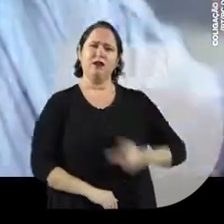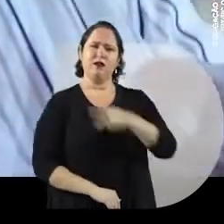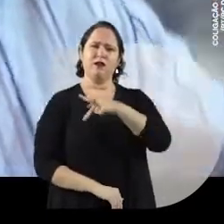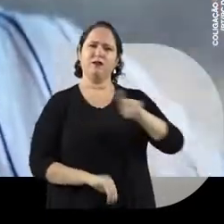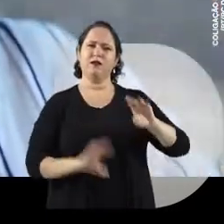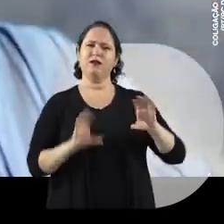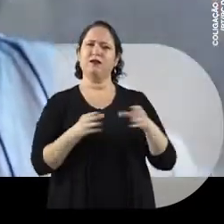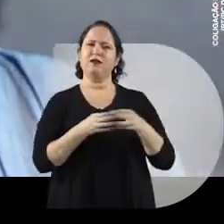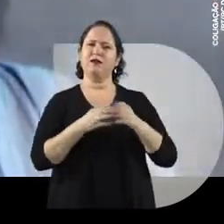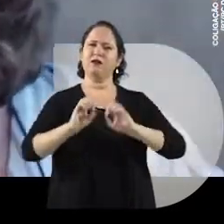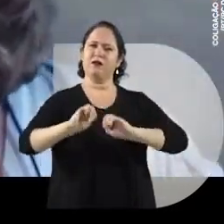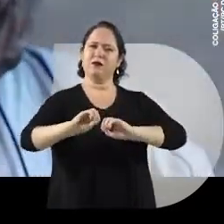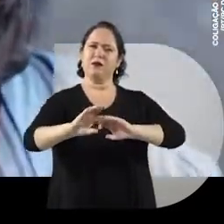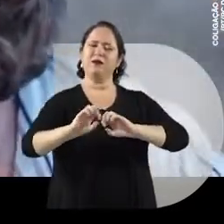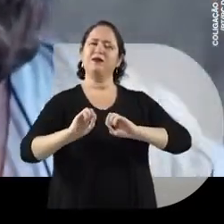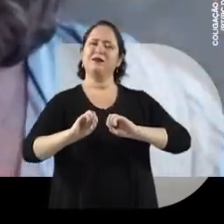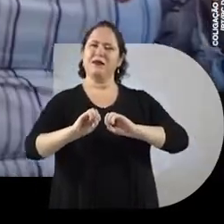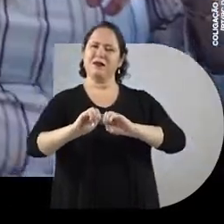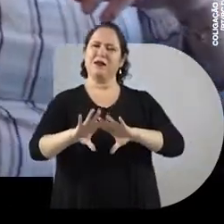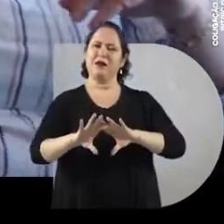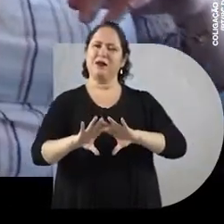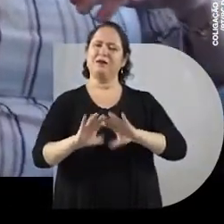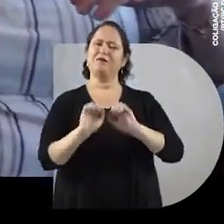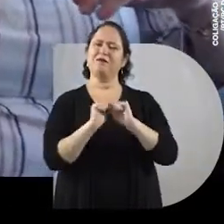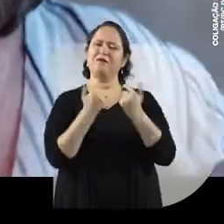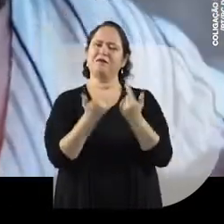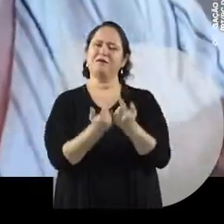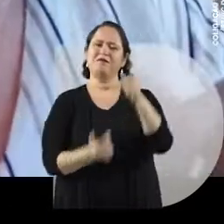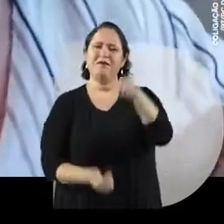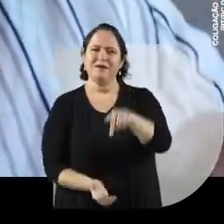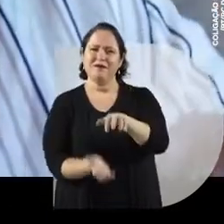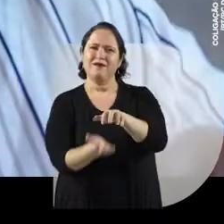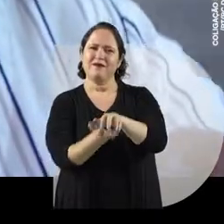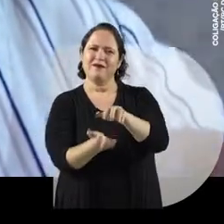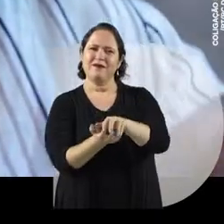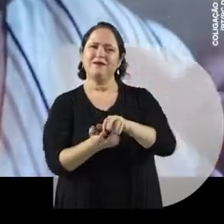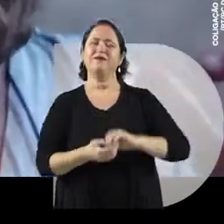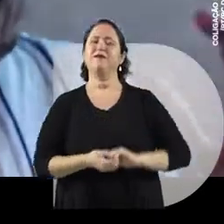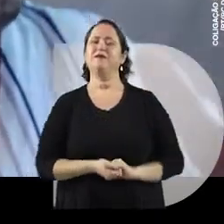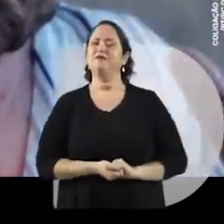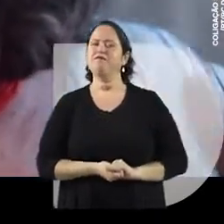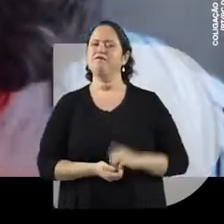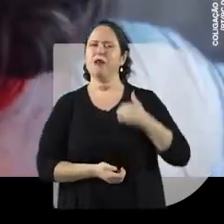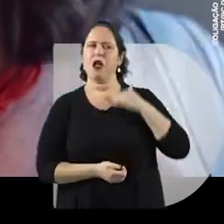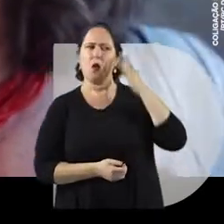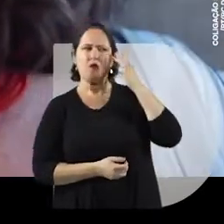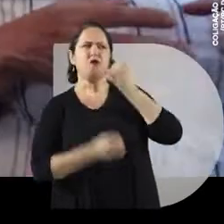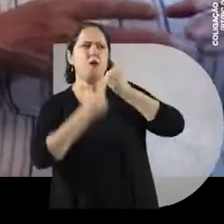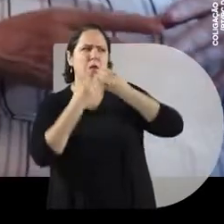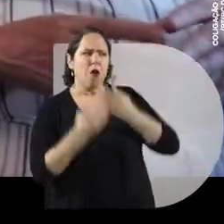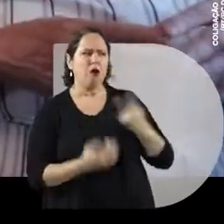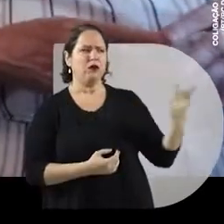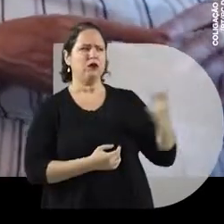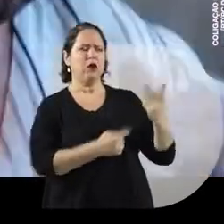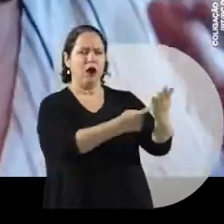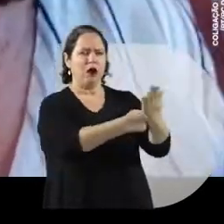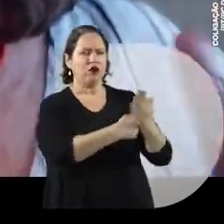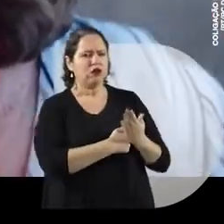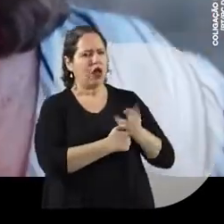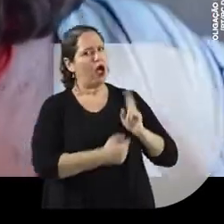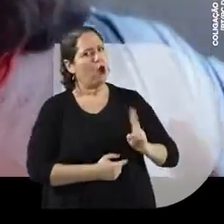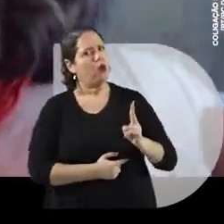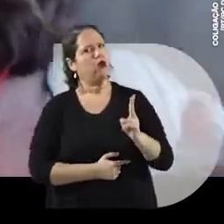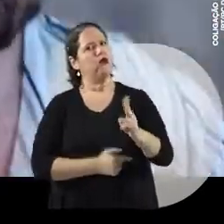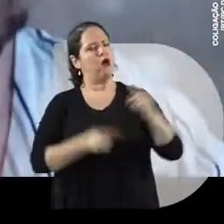e eu na presidência da Comissão de Educação da Assembleia Legislativa de Pernambuco. Acho que isso vai nos ajudar também a